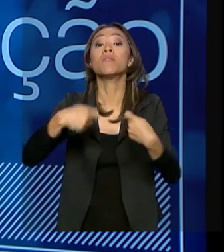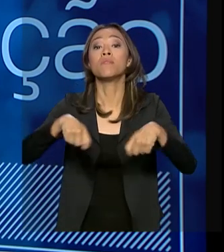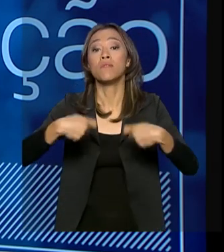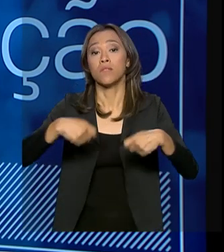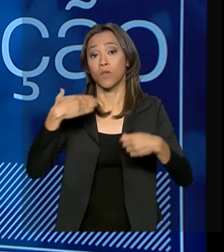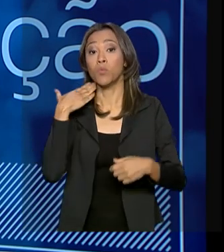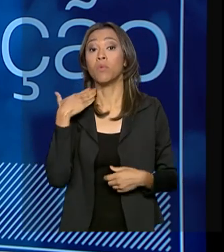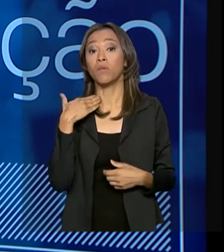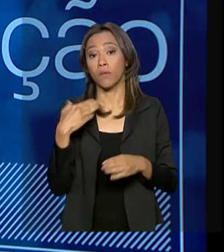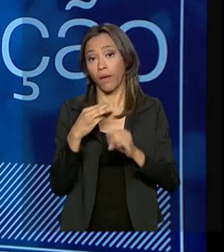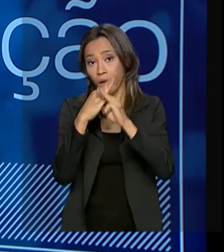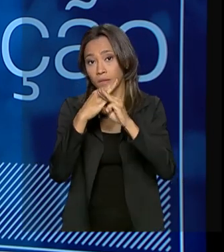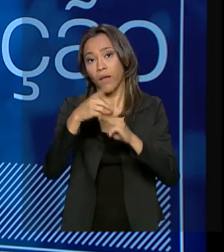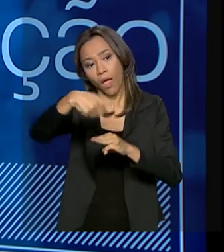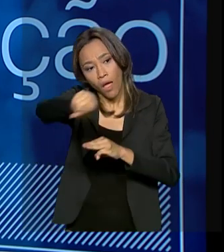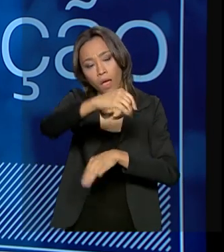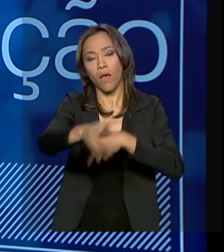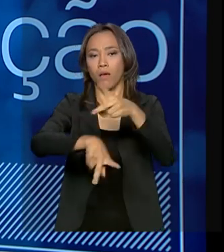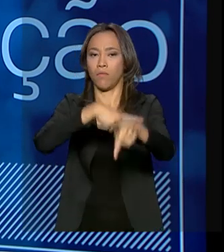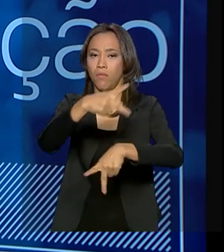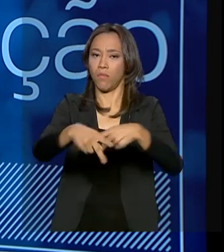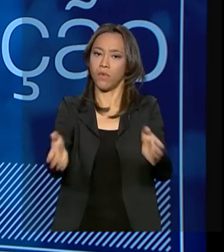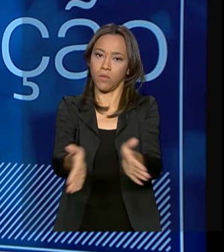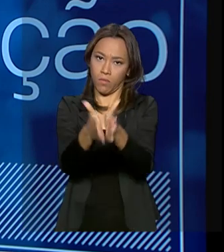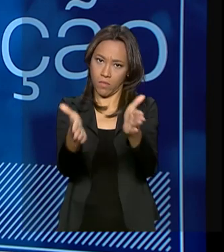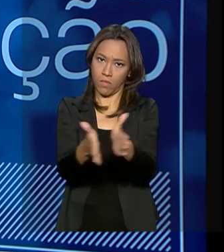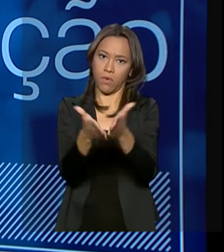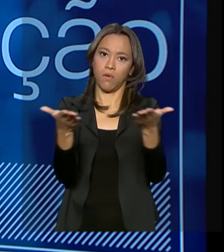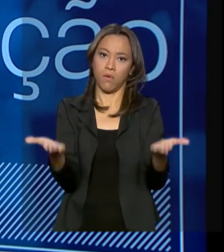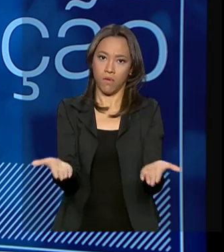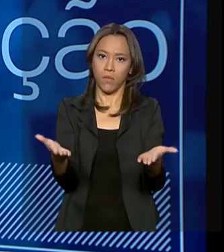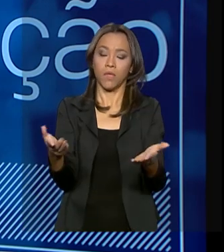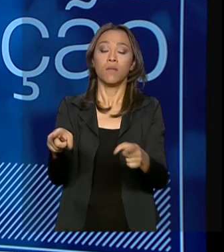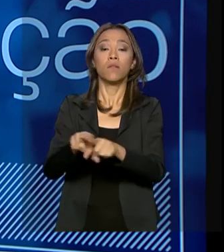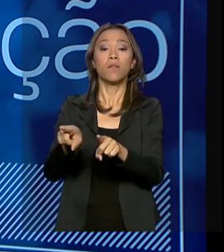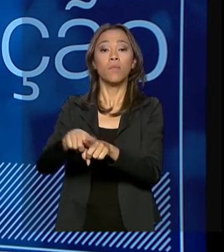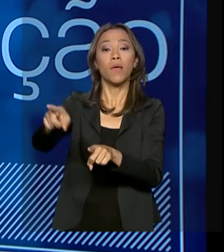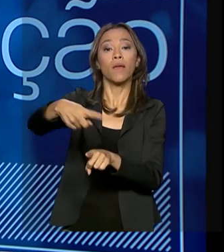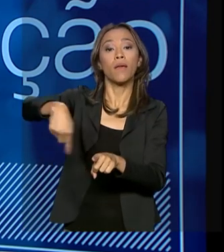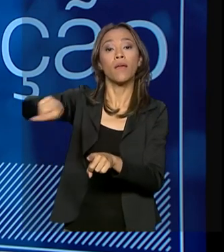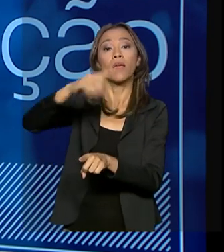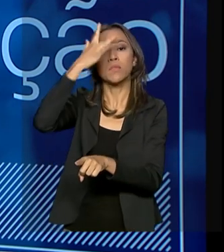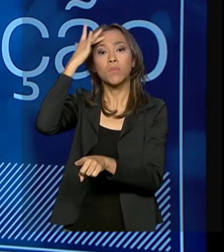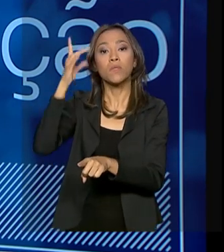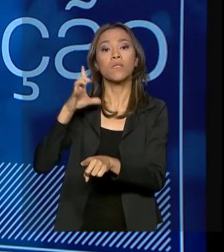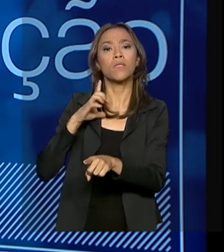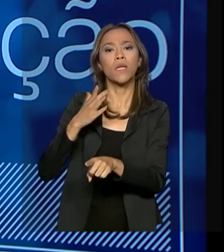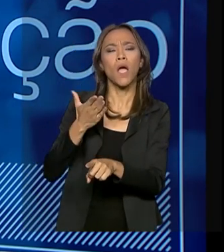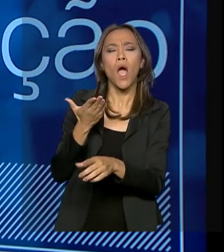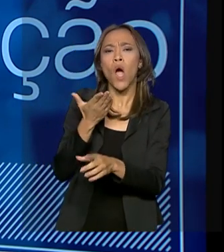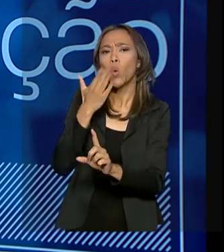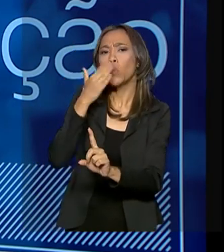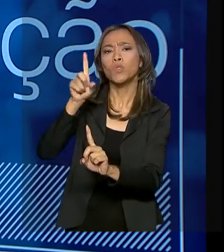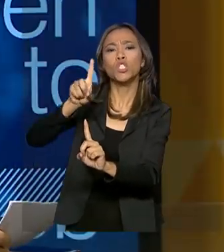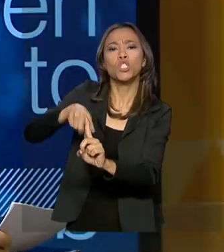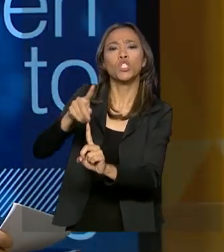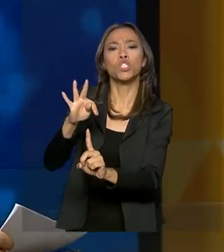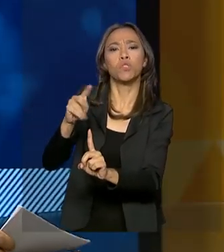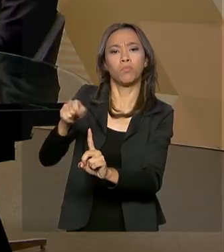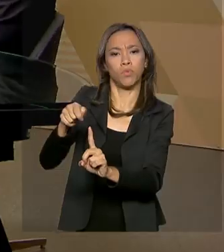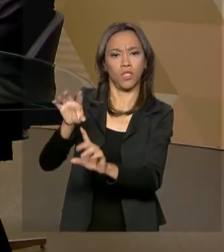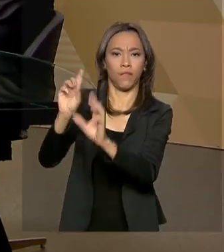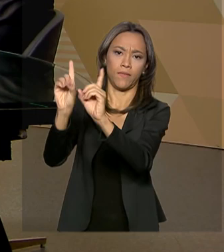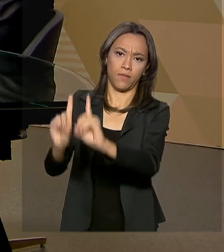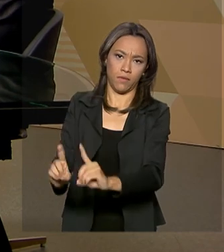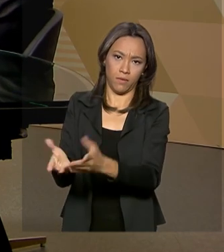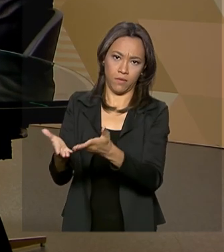As populações carentes e as populações que têm algum tipo de deficiência. Vamos